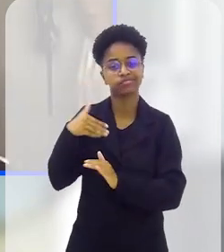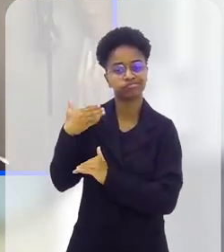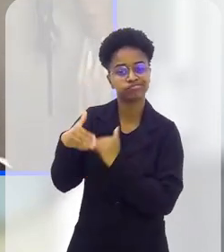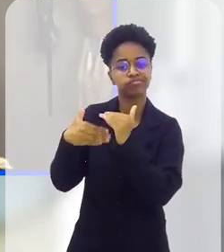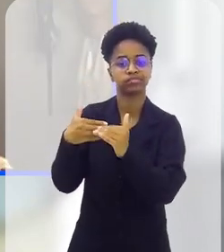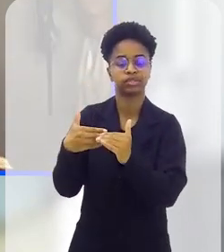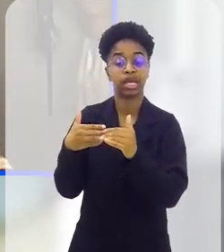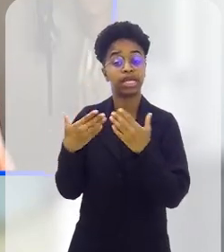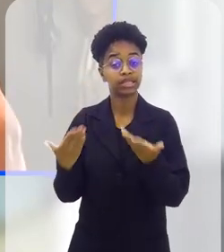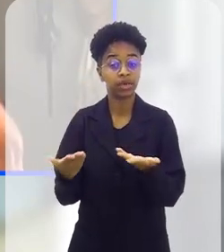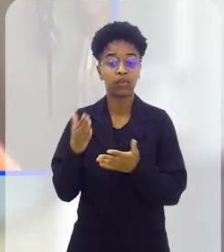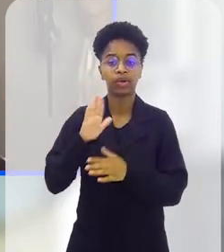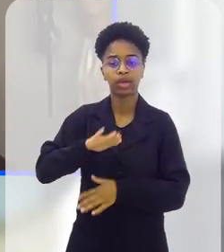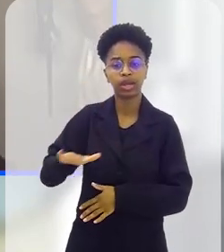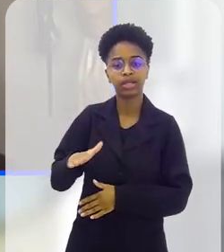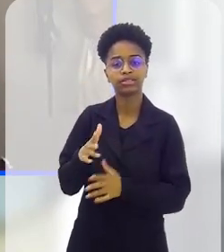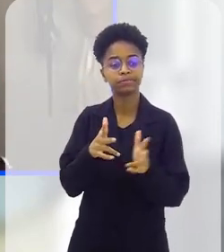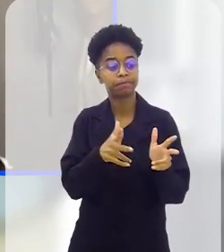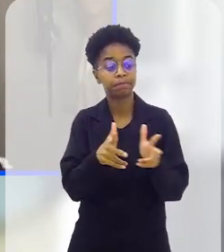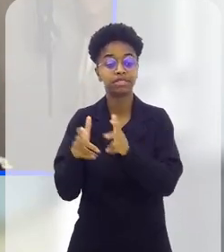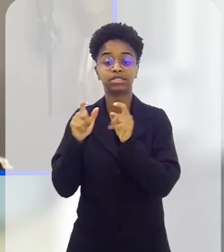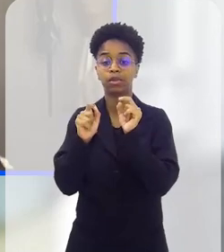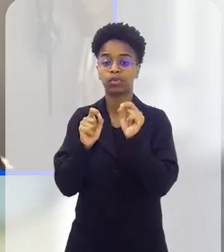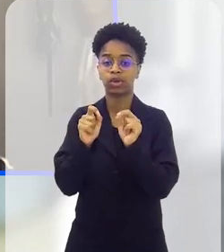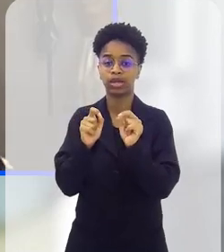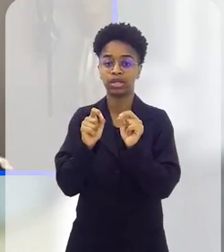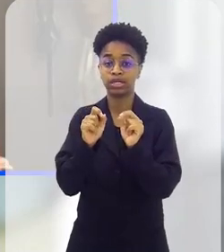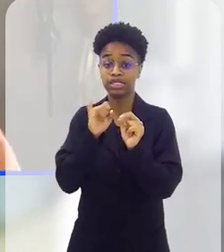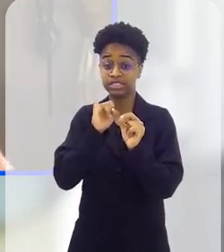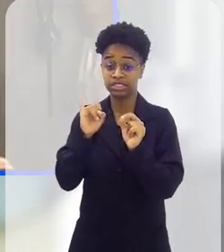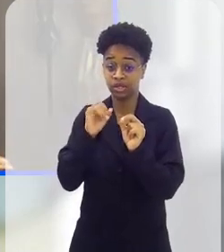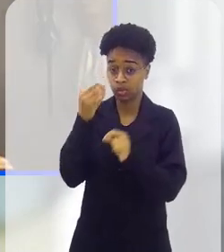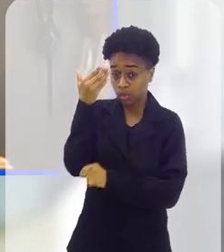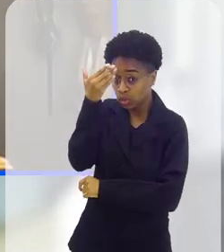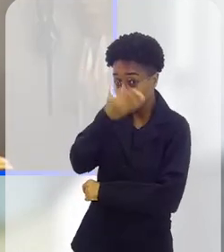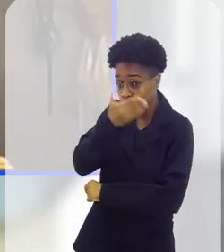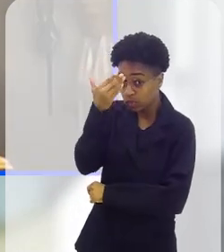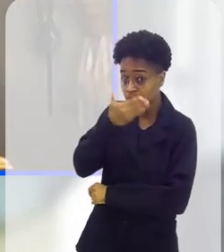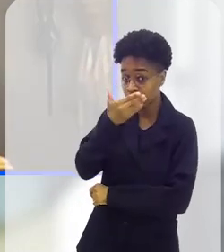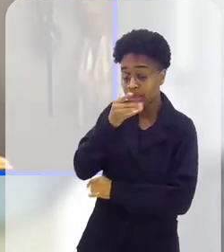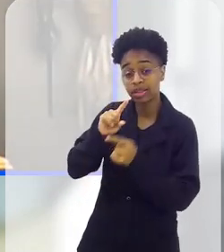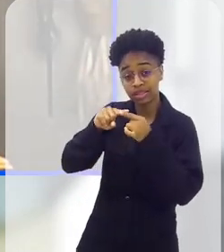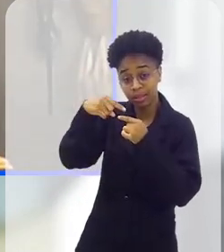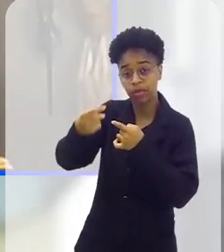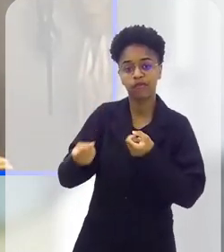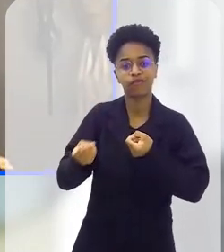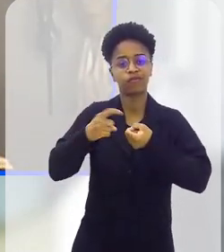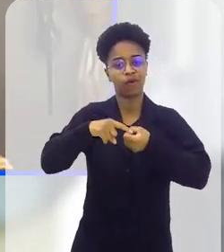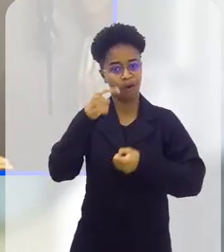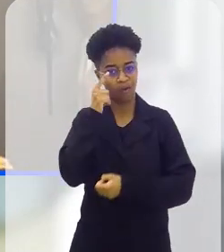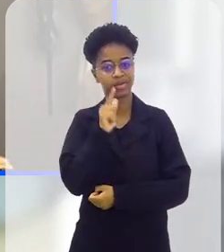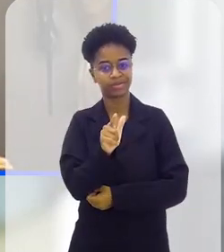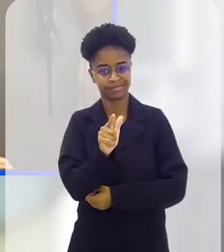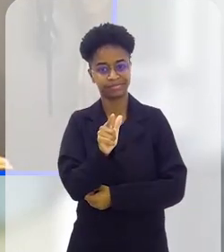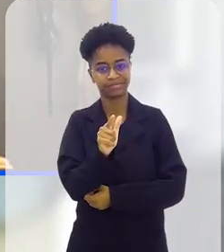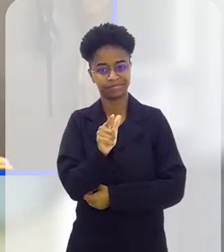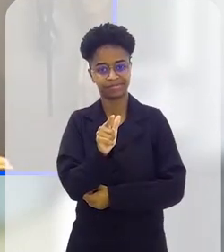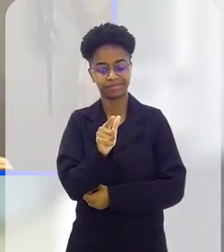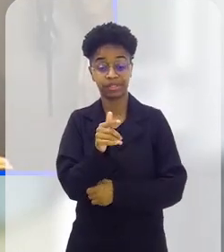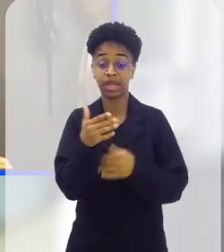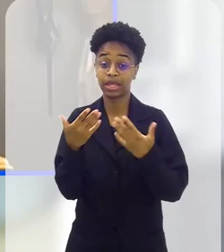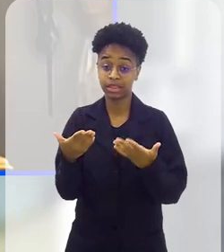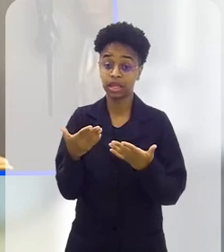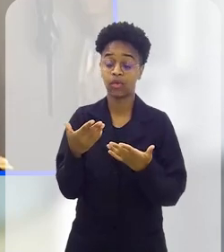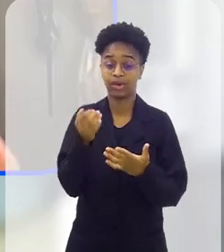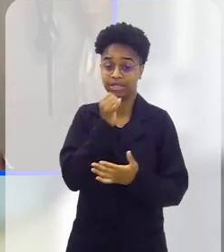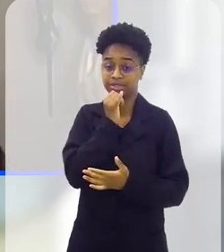cresceu mais um pouquinho, então, a criança começa a perceber que o que sai da visão da criança retorna para